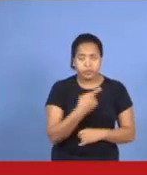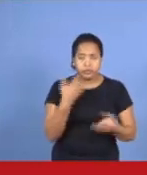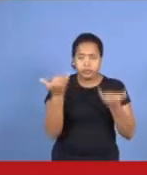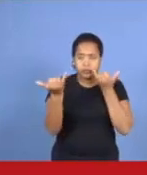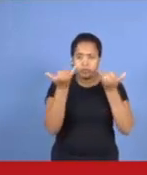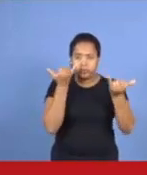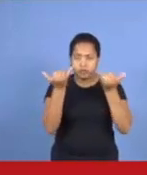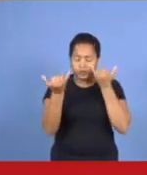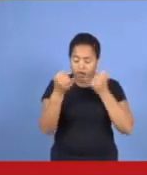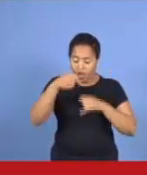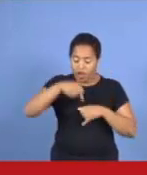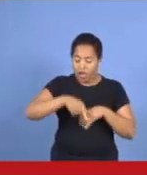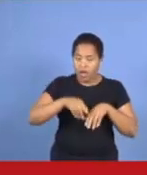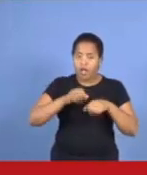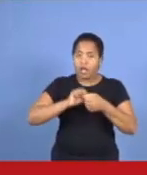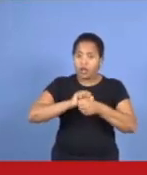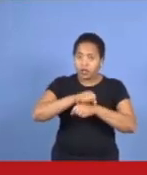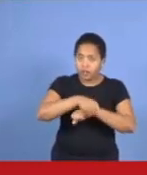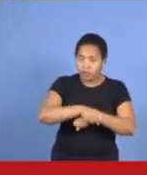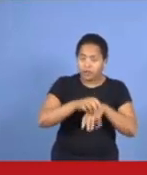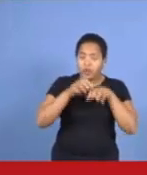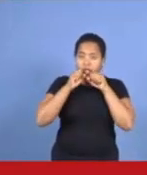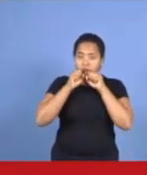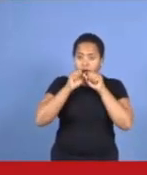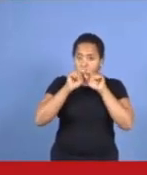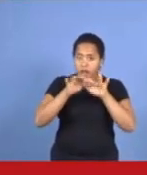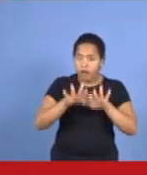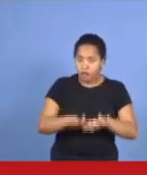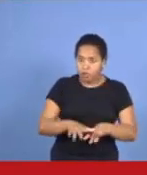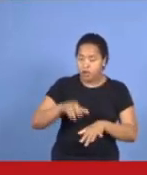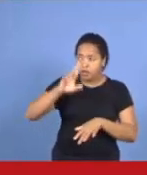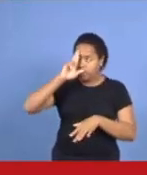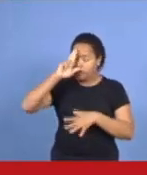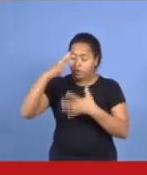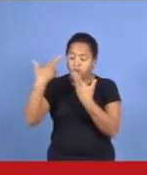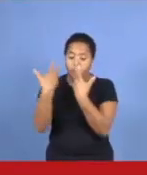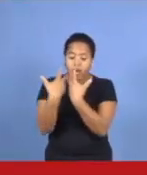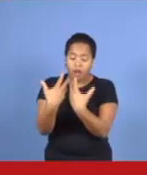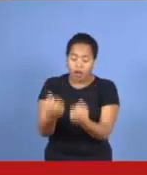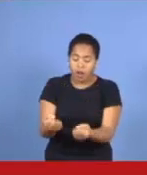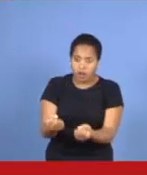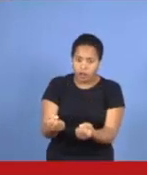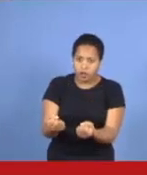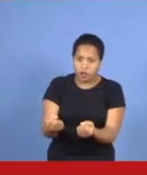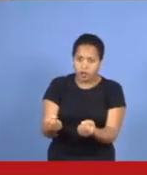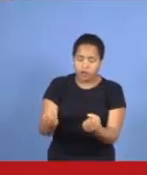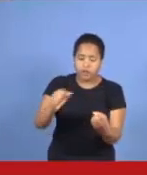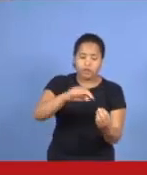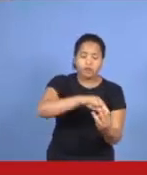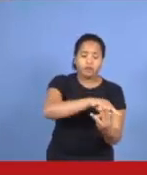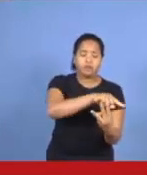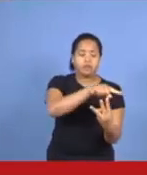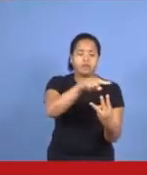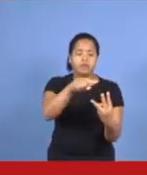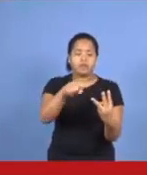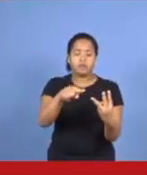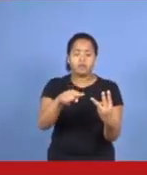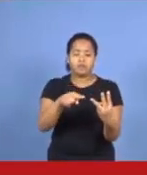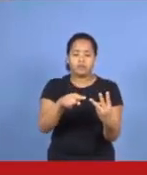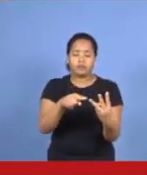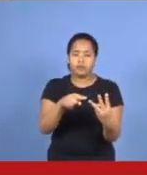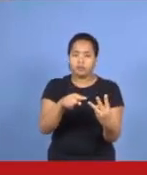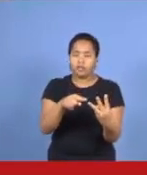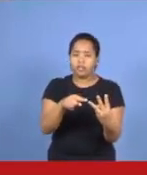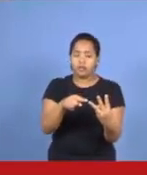neste seminário a benção da aprovação da parte do Senhor, de três unções e sete